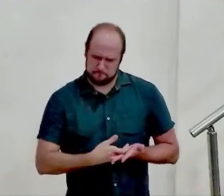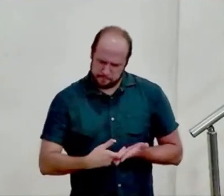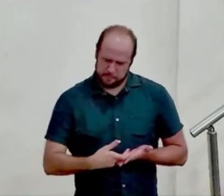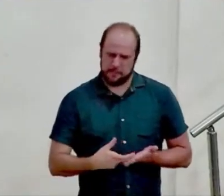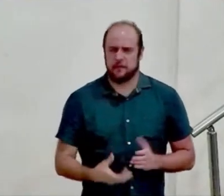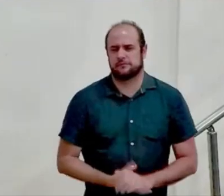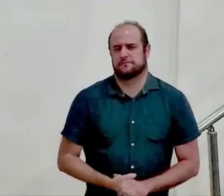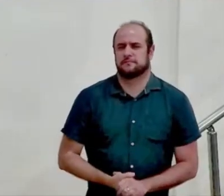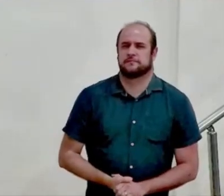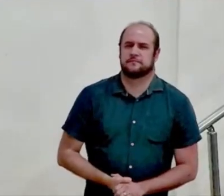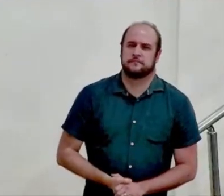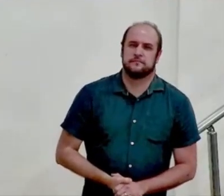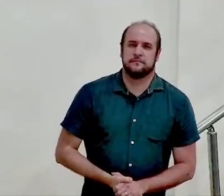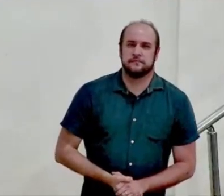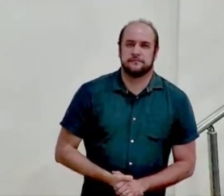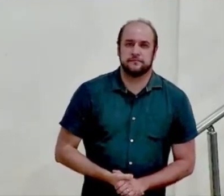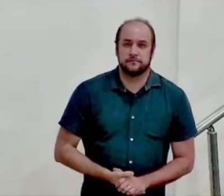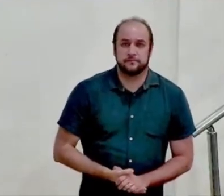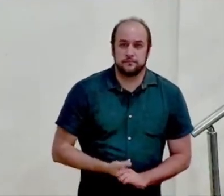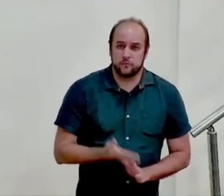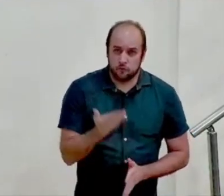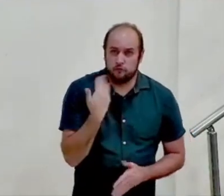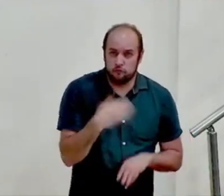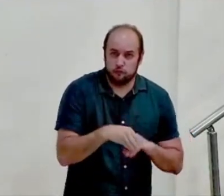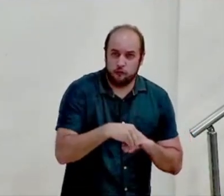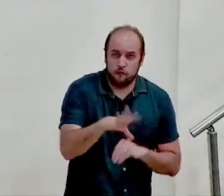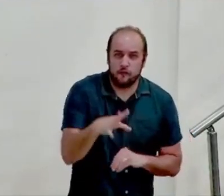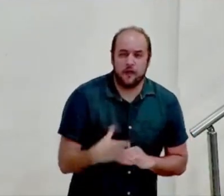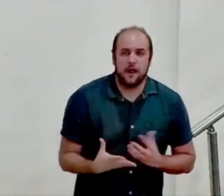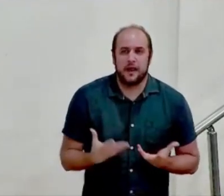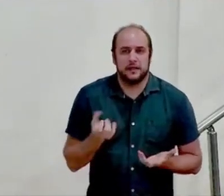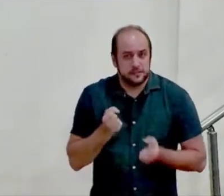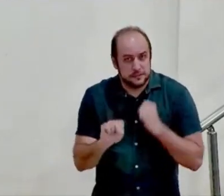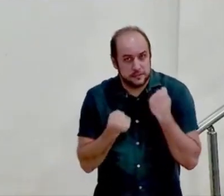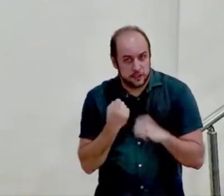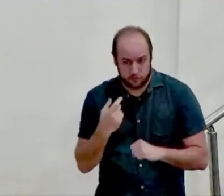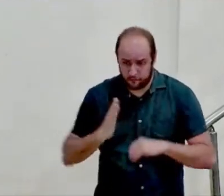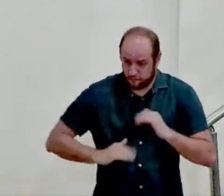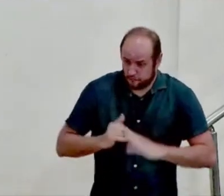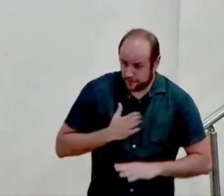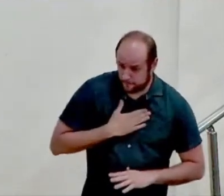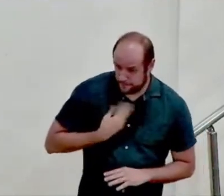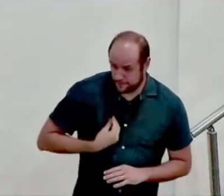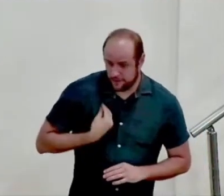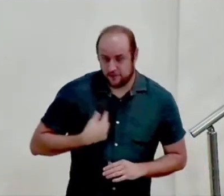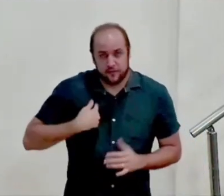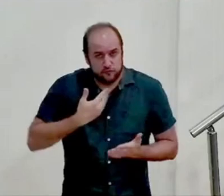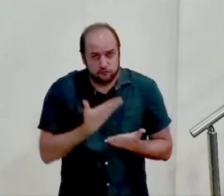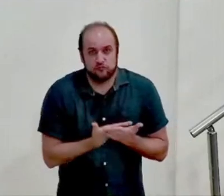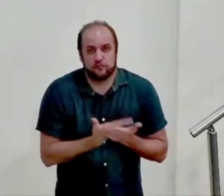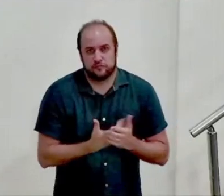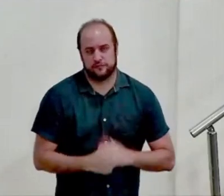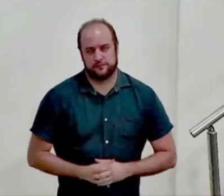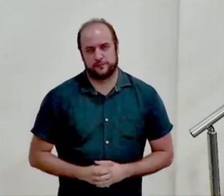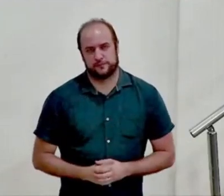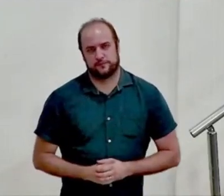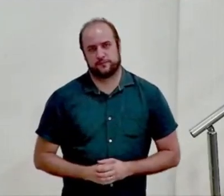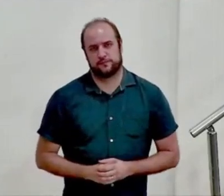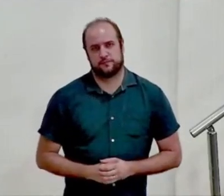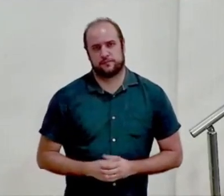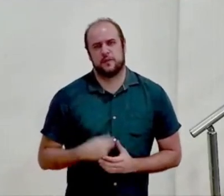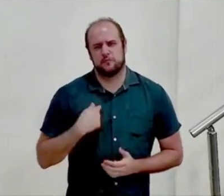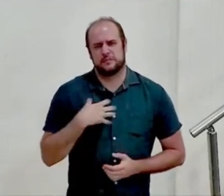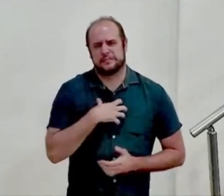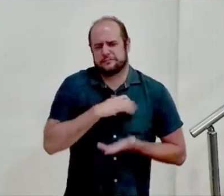ele traz para nós. E eu quero compartilhar com você o que este salmo fez comigo ao estudar este salmo. Eu fui